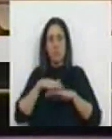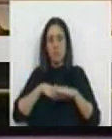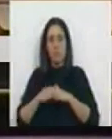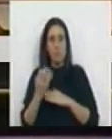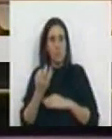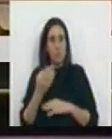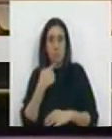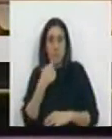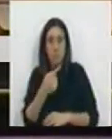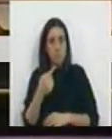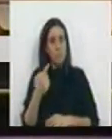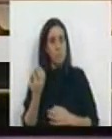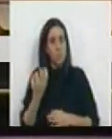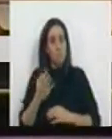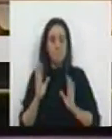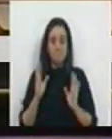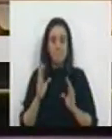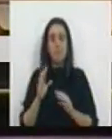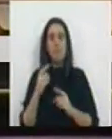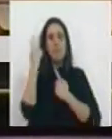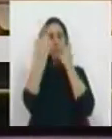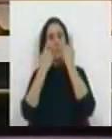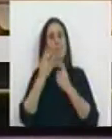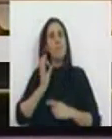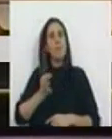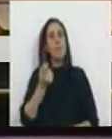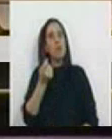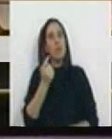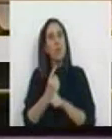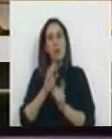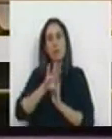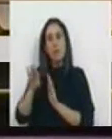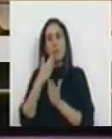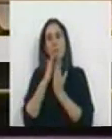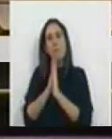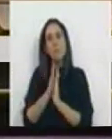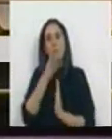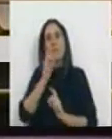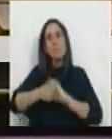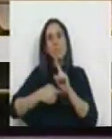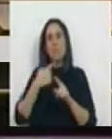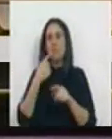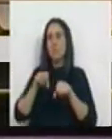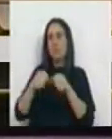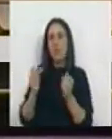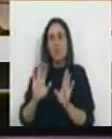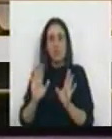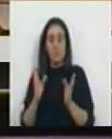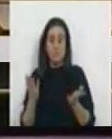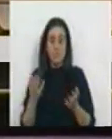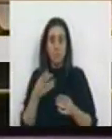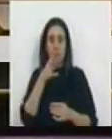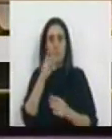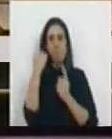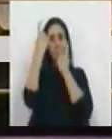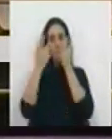fizemos. E eu acho que vale a pena refletir um bocadinho sobre este apelo da direita e o que é significa, não estraguem. E proponho-vos